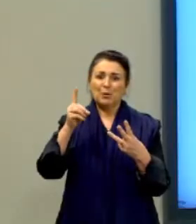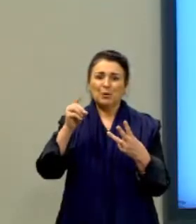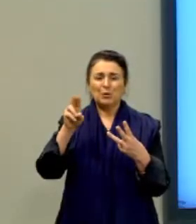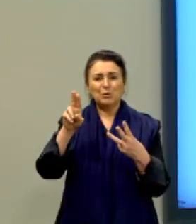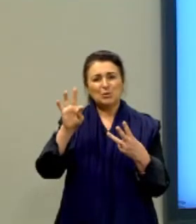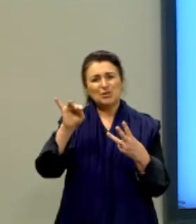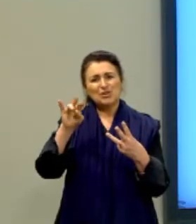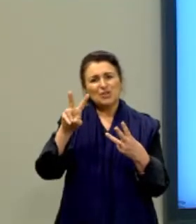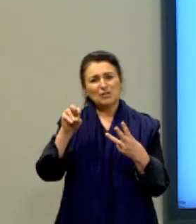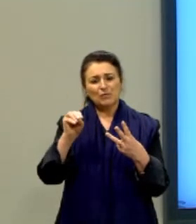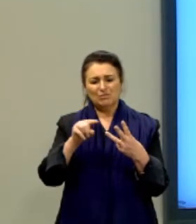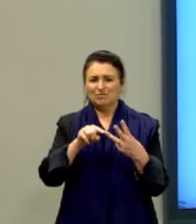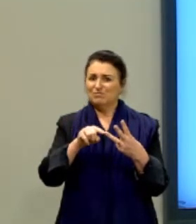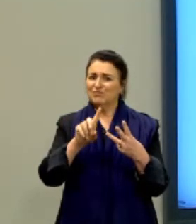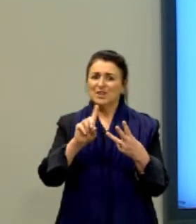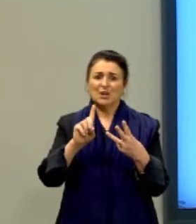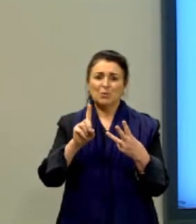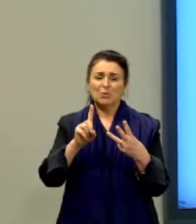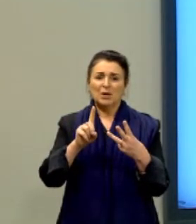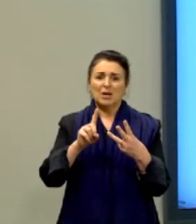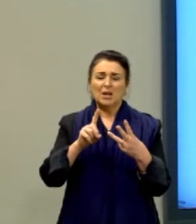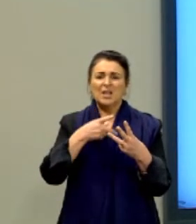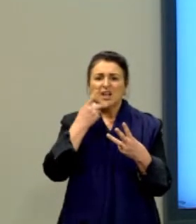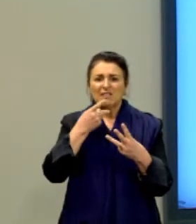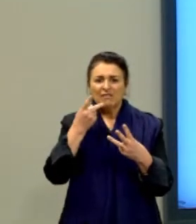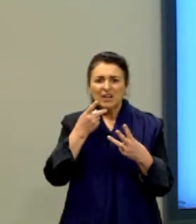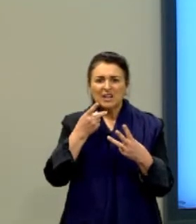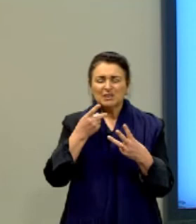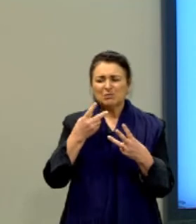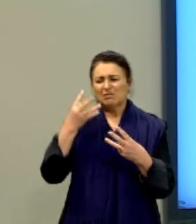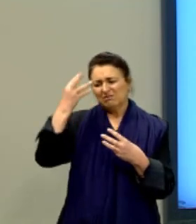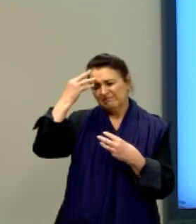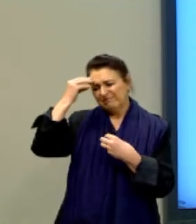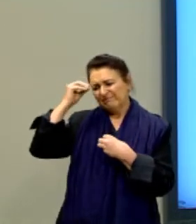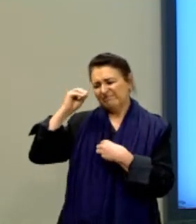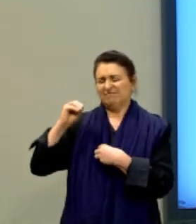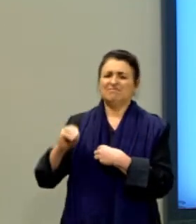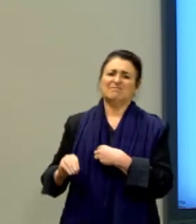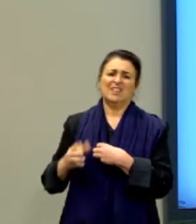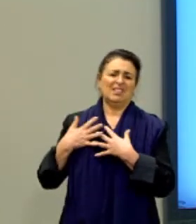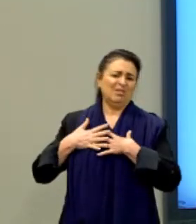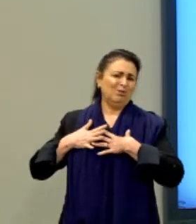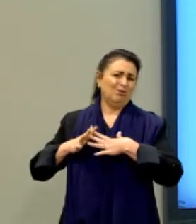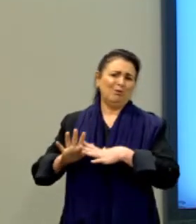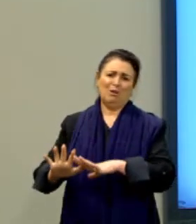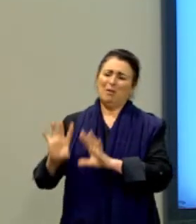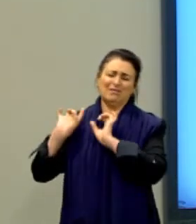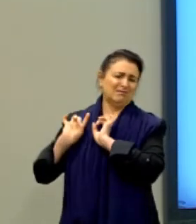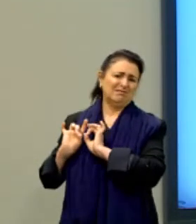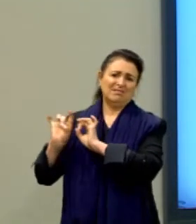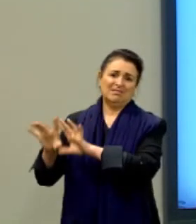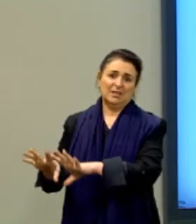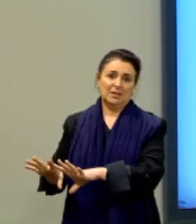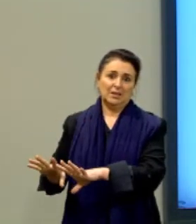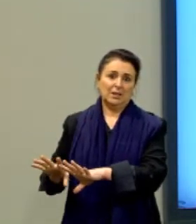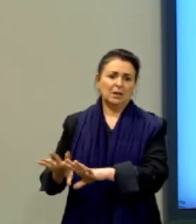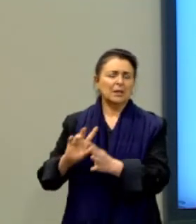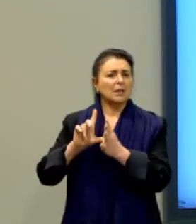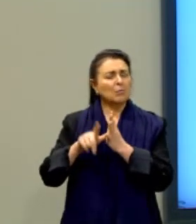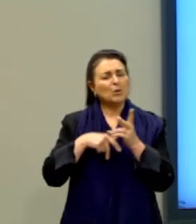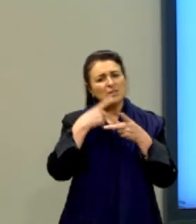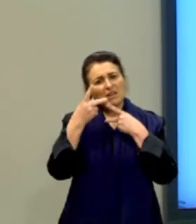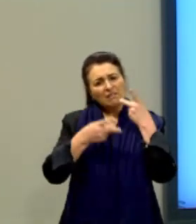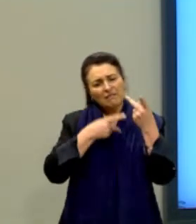desânimo aqui. E aqui ela fala sobre o quê, gente? Aqui ela fala sobre a questão da morte.